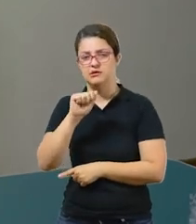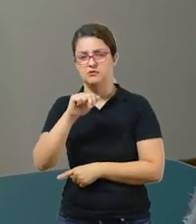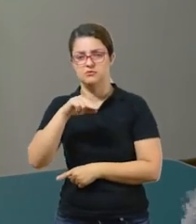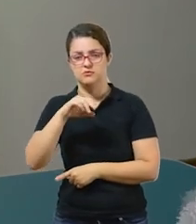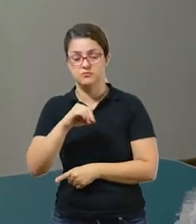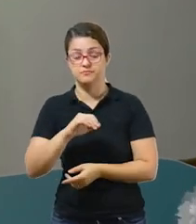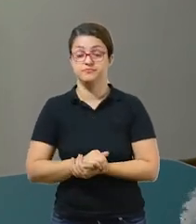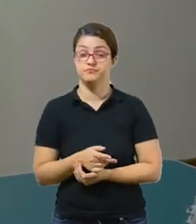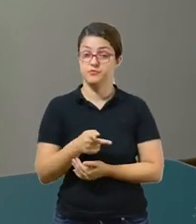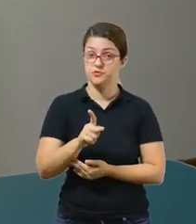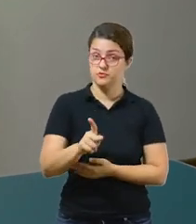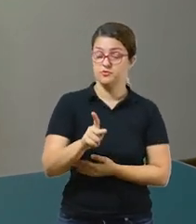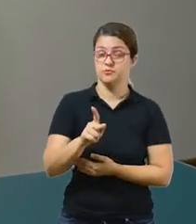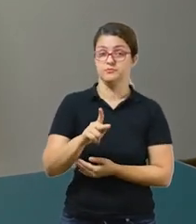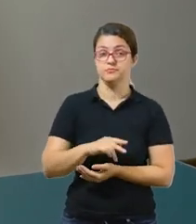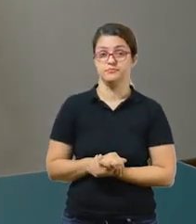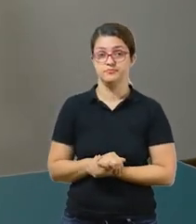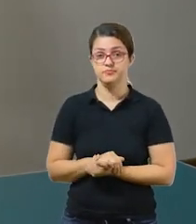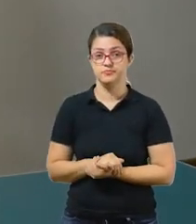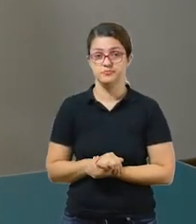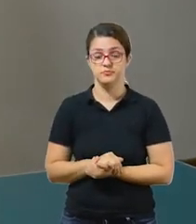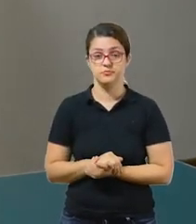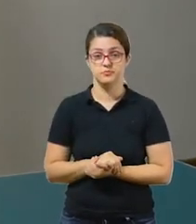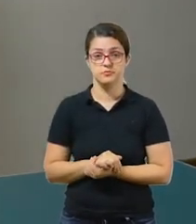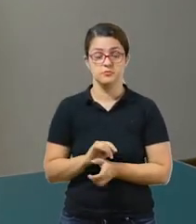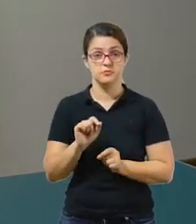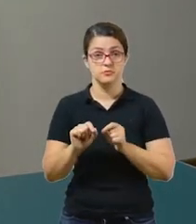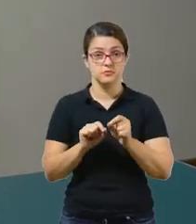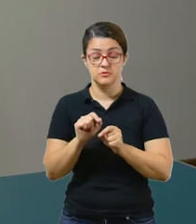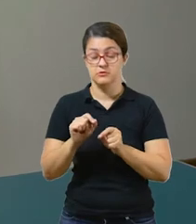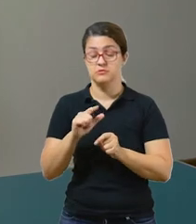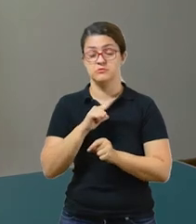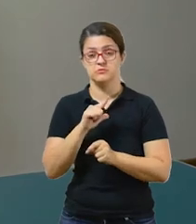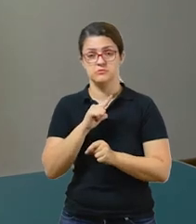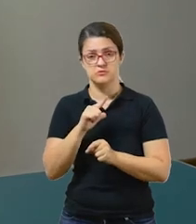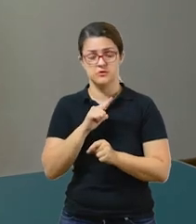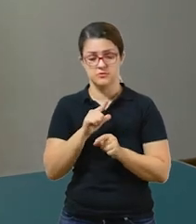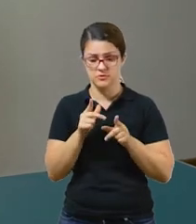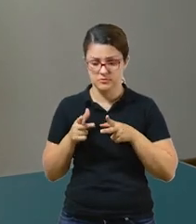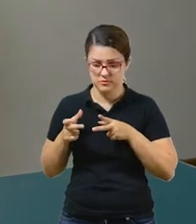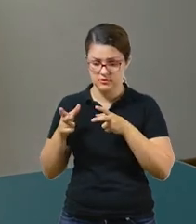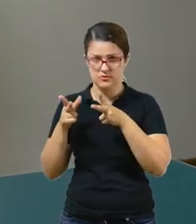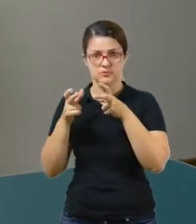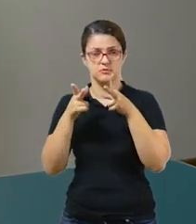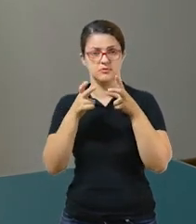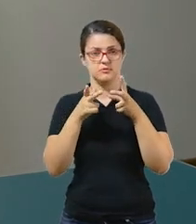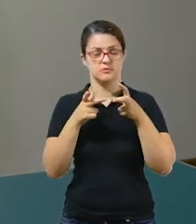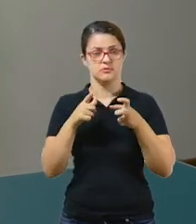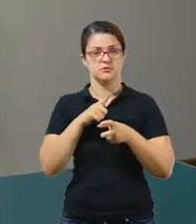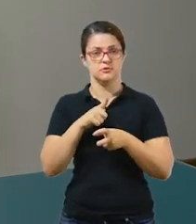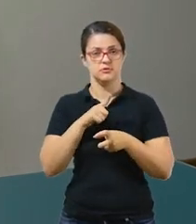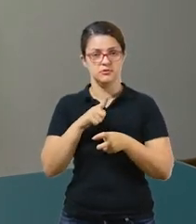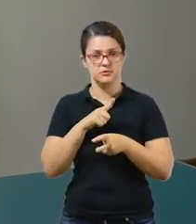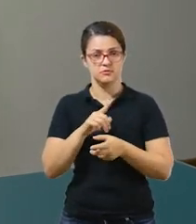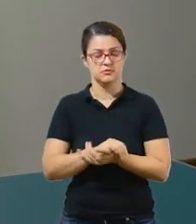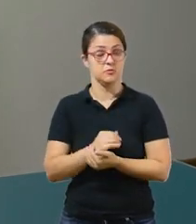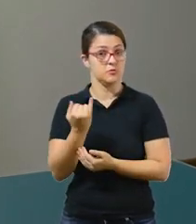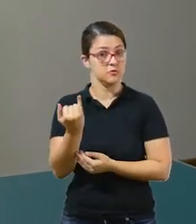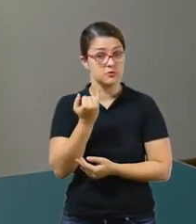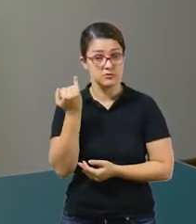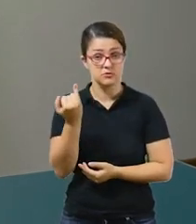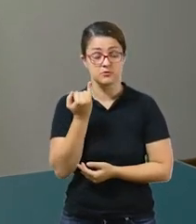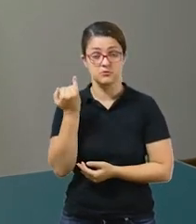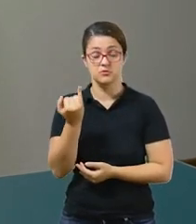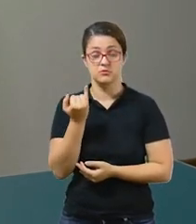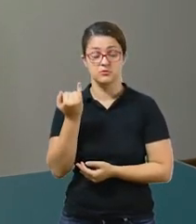Continuando falando sobre os polígonos, nós podemos destacar alguns elementos e que identificam eles, tá? E esses são elementos super